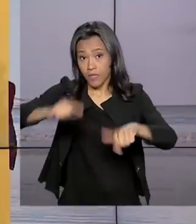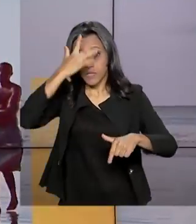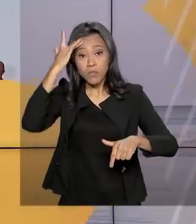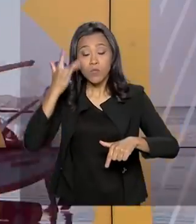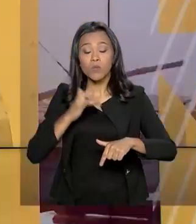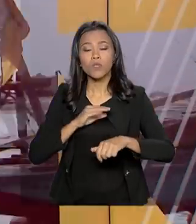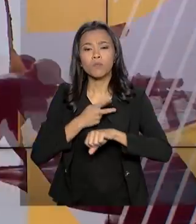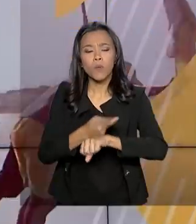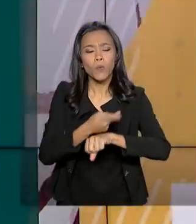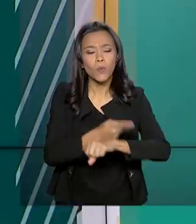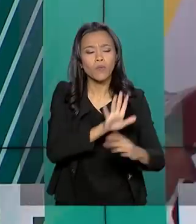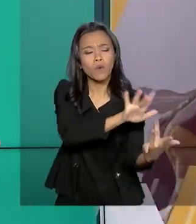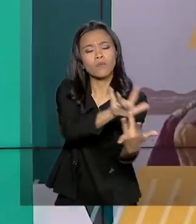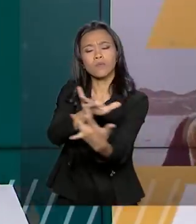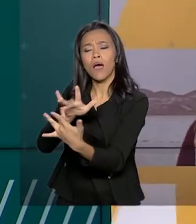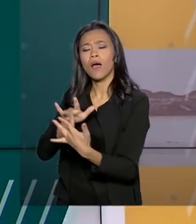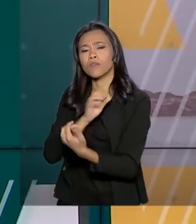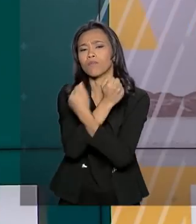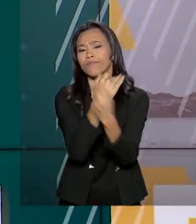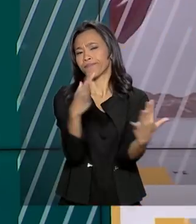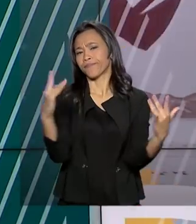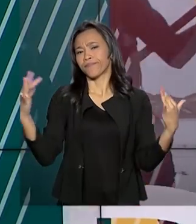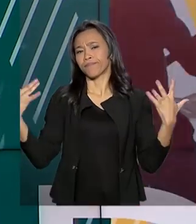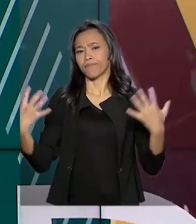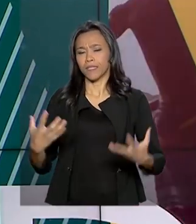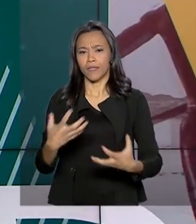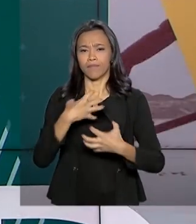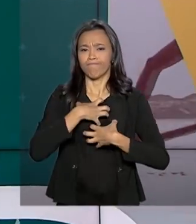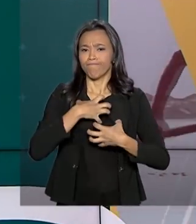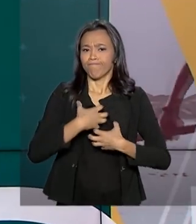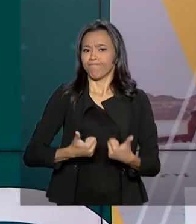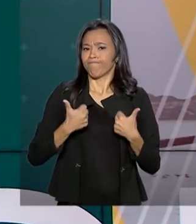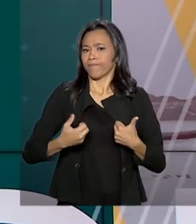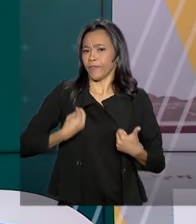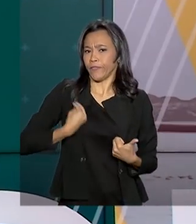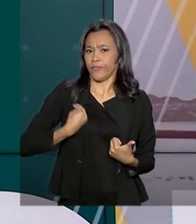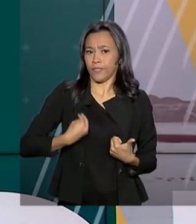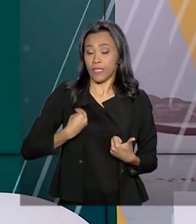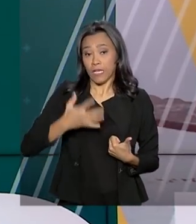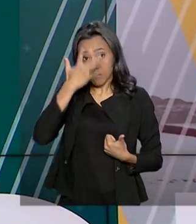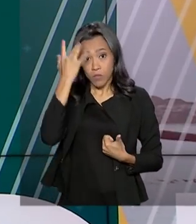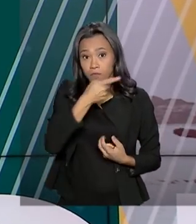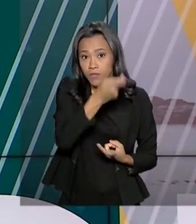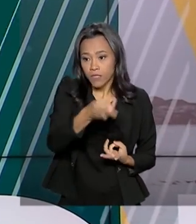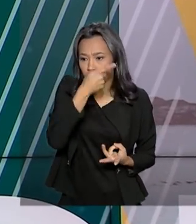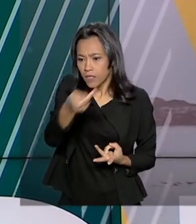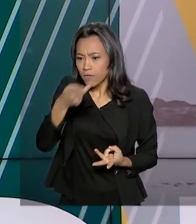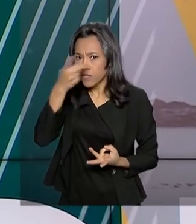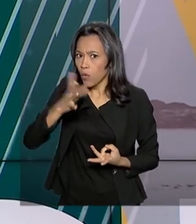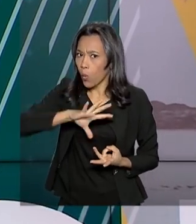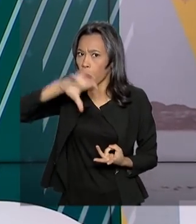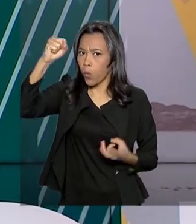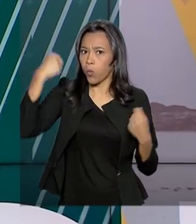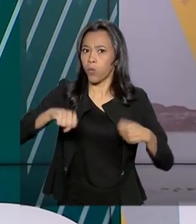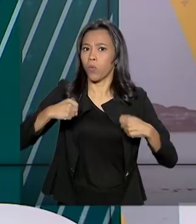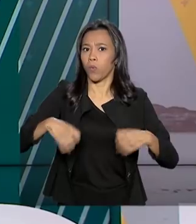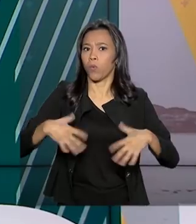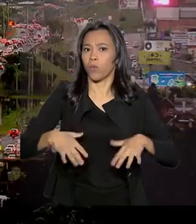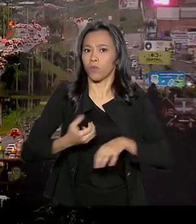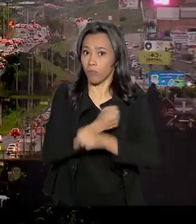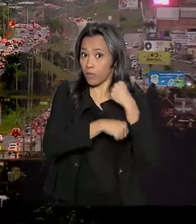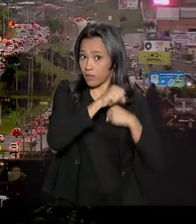conexão com a natureza para ter mais qualidade de vida. O número de visitantes aos parques nacionais bateu recorde no ano passado.